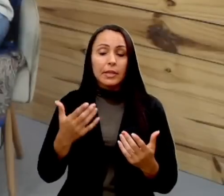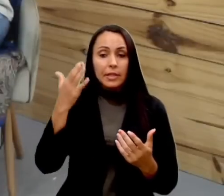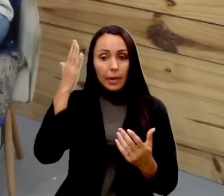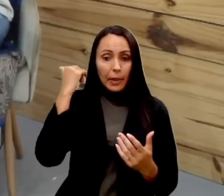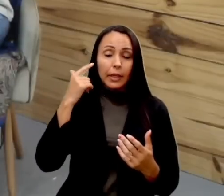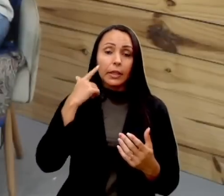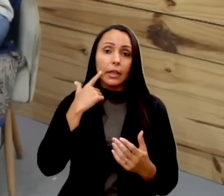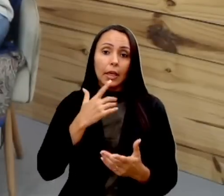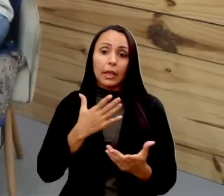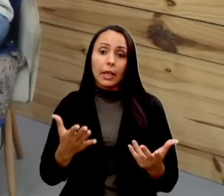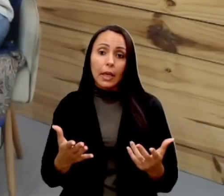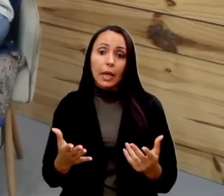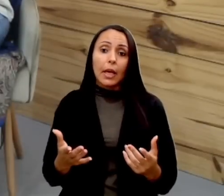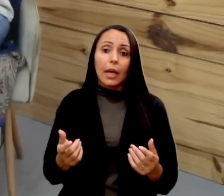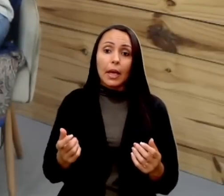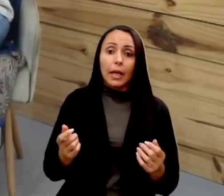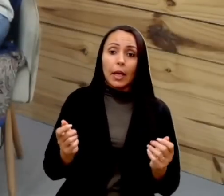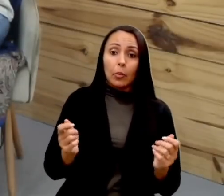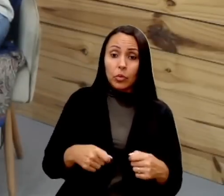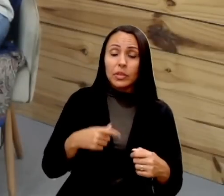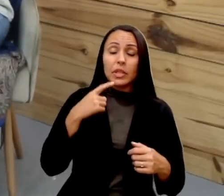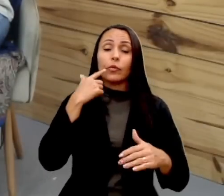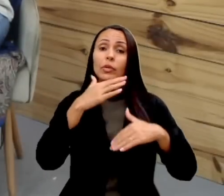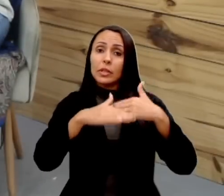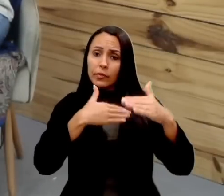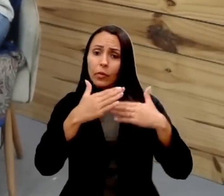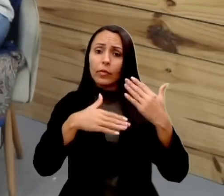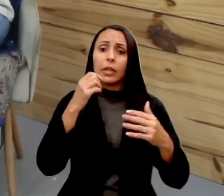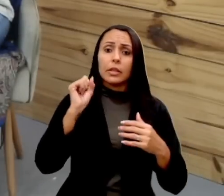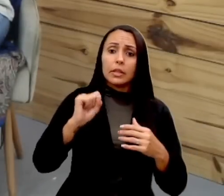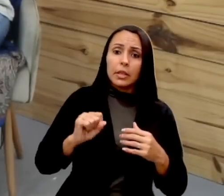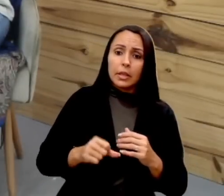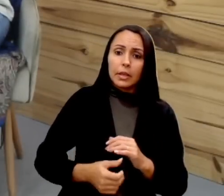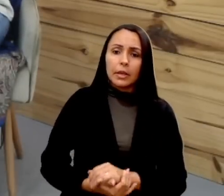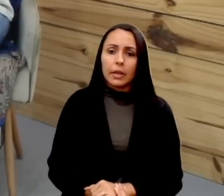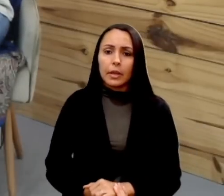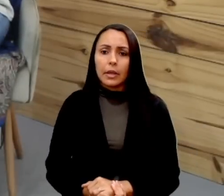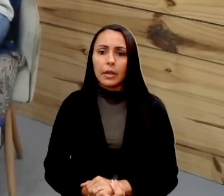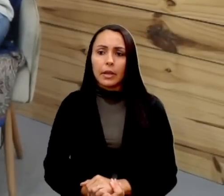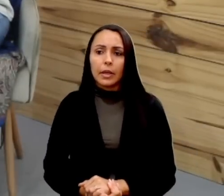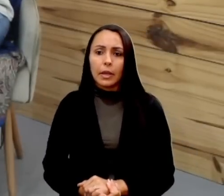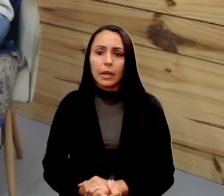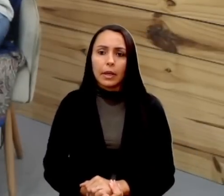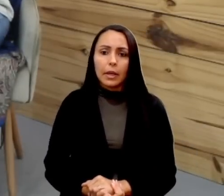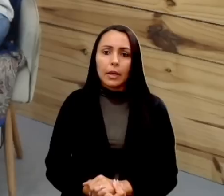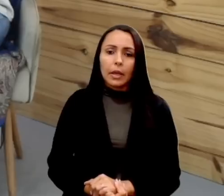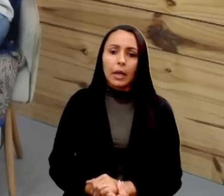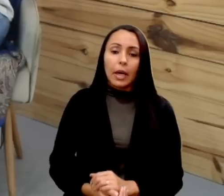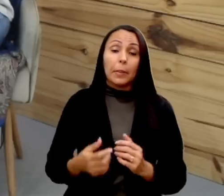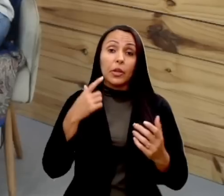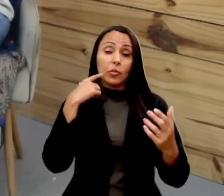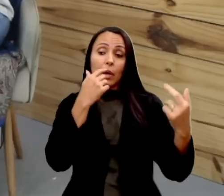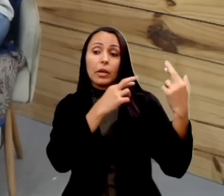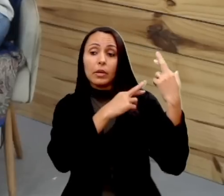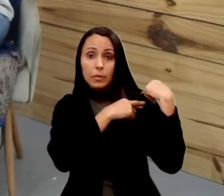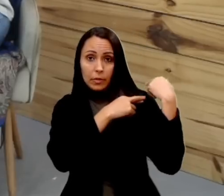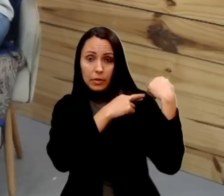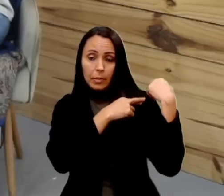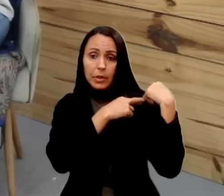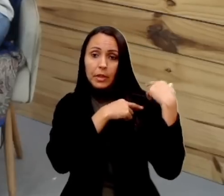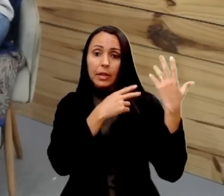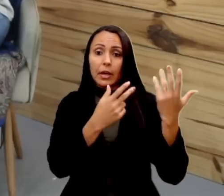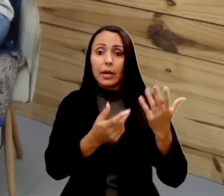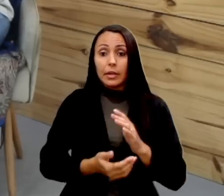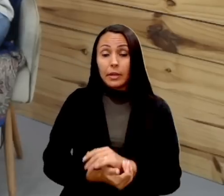Quem são os meus pares que têm praticamente a mesma... As mesmas responsabilidades. Então,